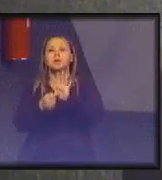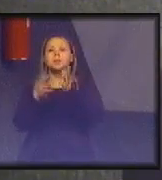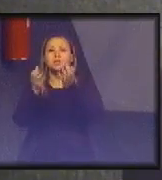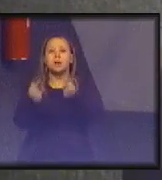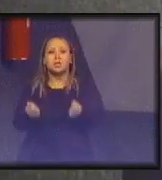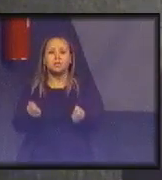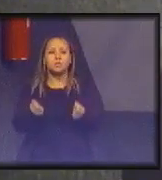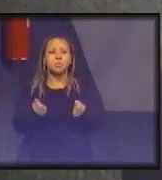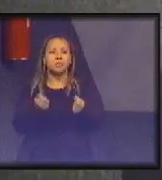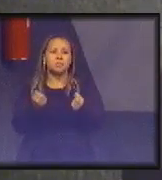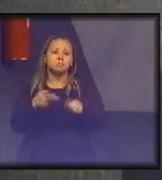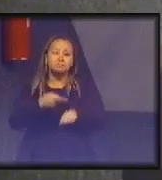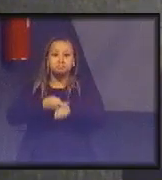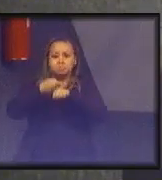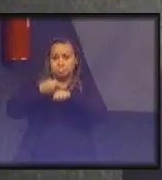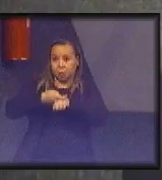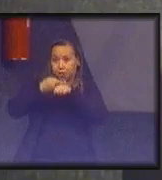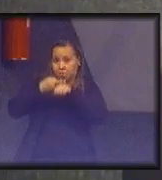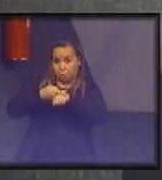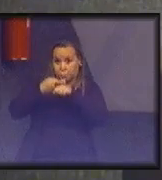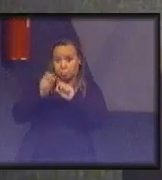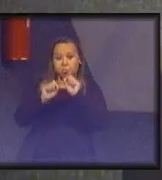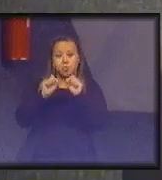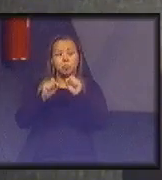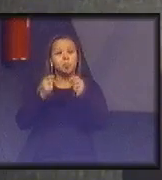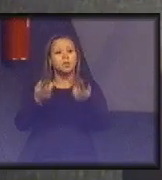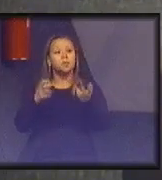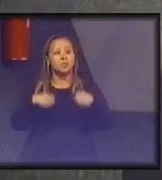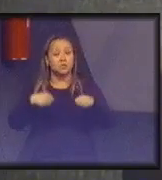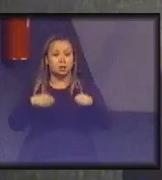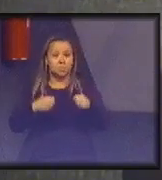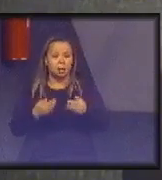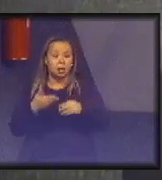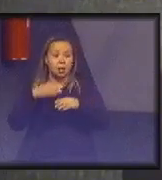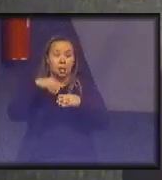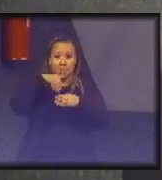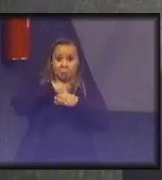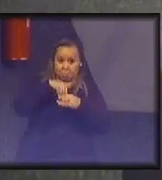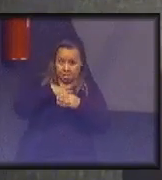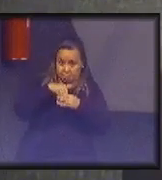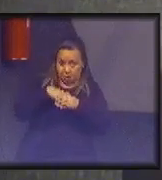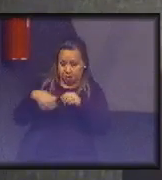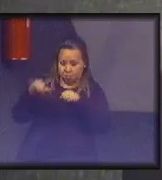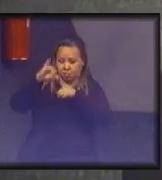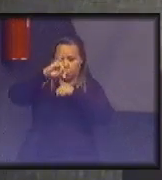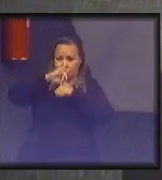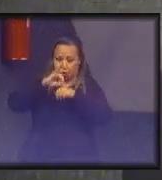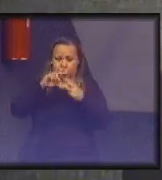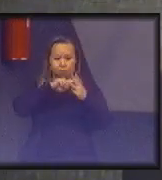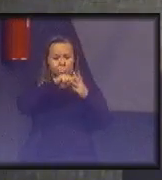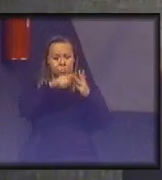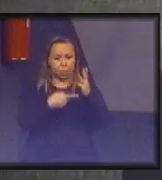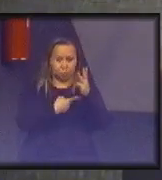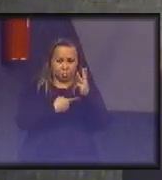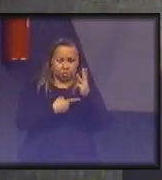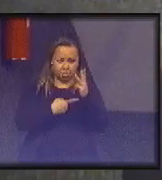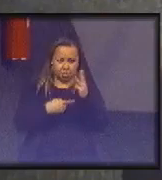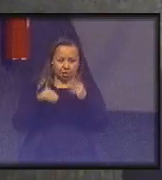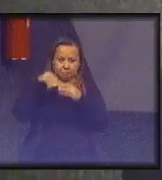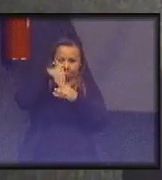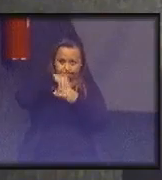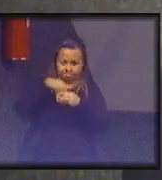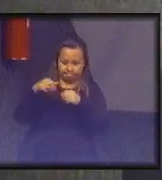pontuação nessa temática dentro do prêmio? Ele está dentro do eixo. O prêmio é composto em três eixos. Tem o eixo da